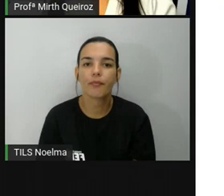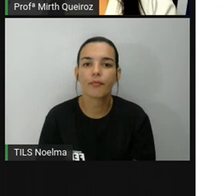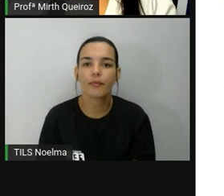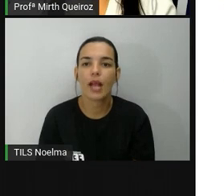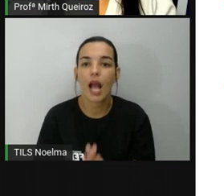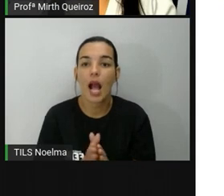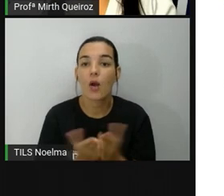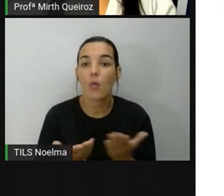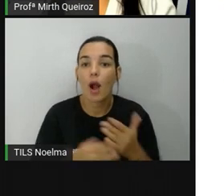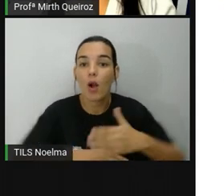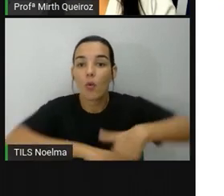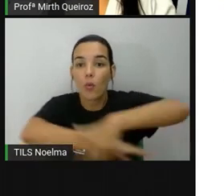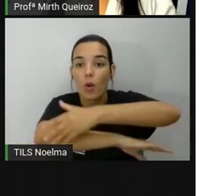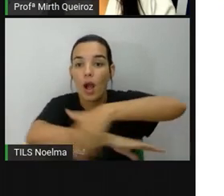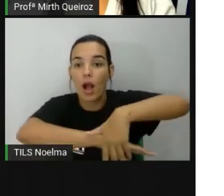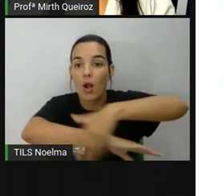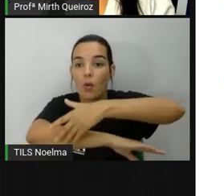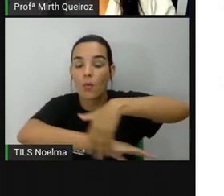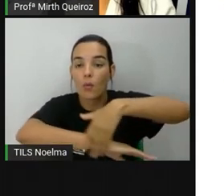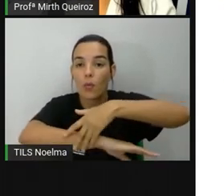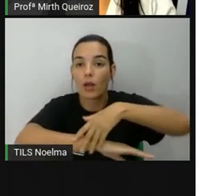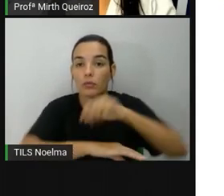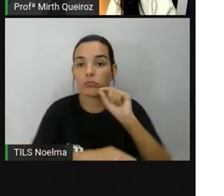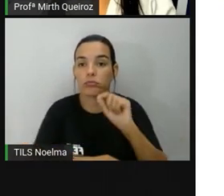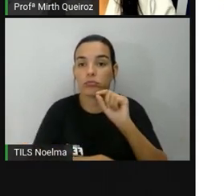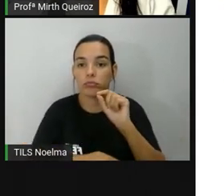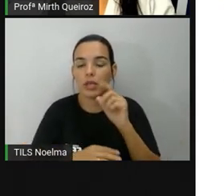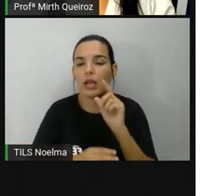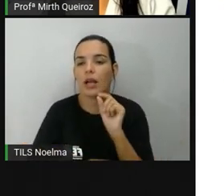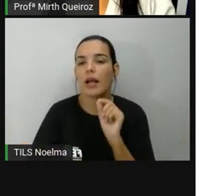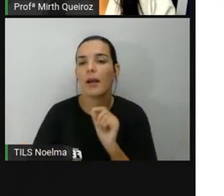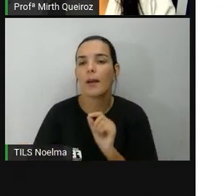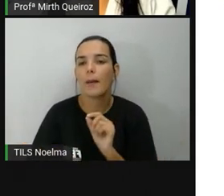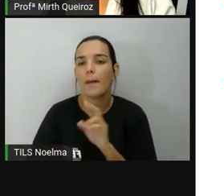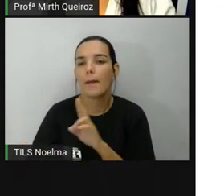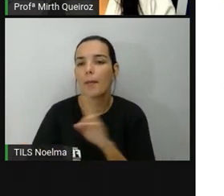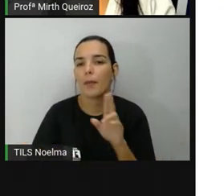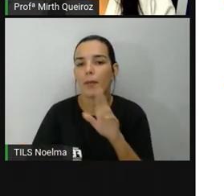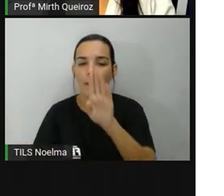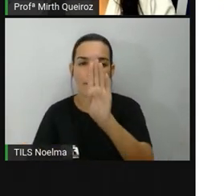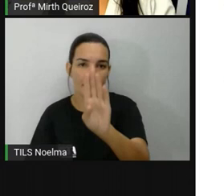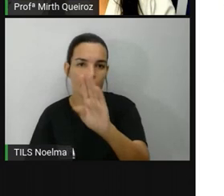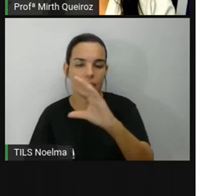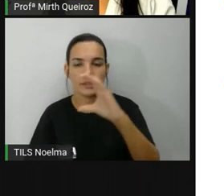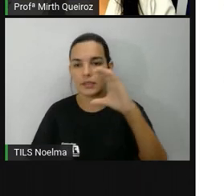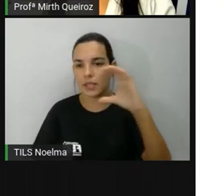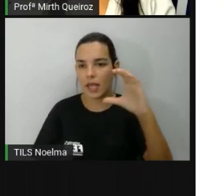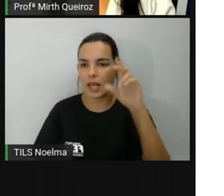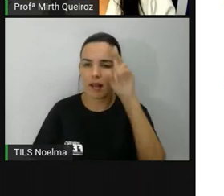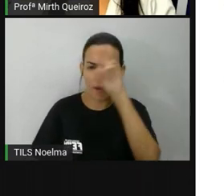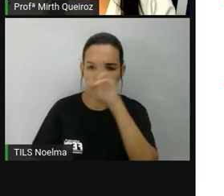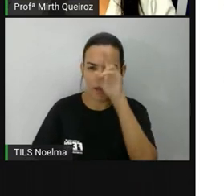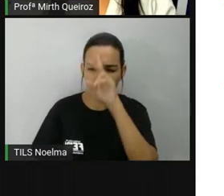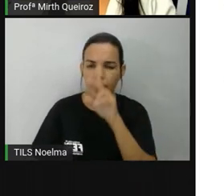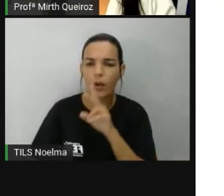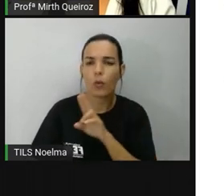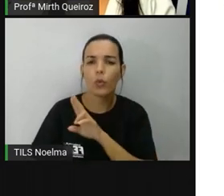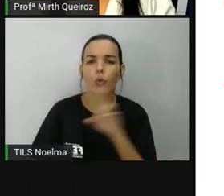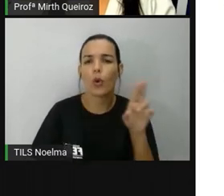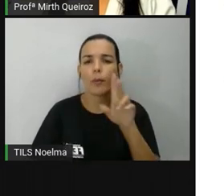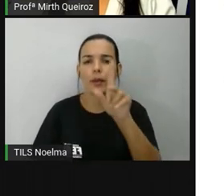Qual rua é perpendicular à rua B? E a rua C? Vocês lembram o conceito de perpendicular?